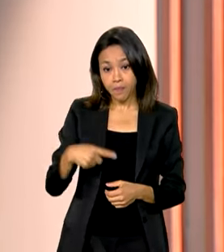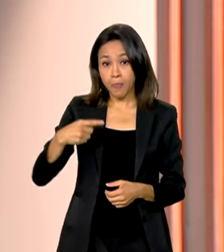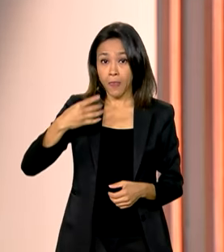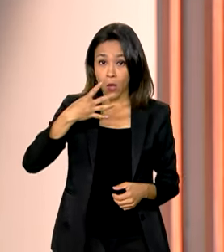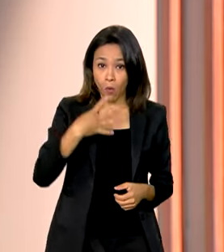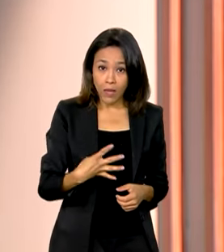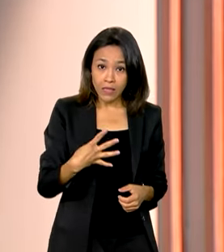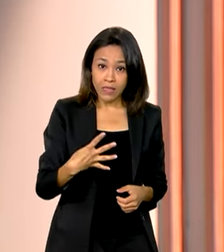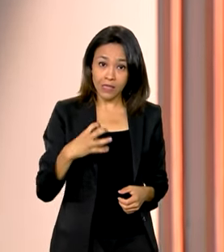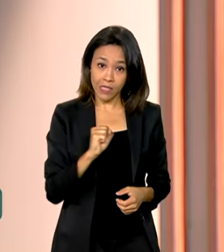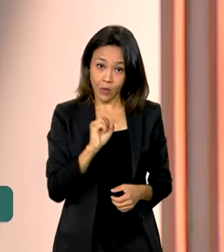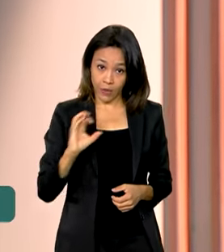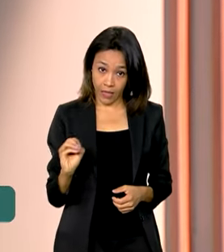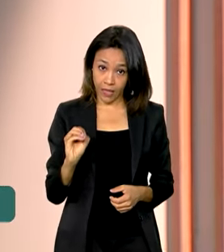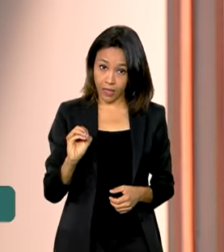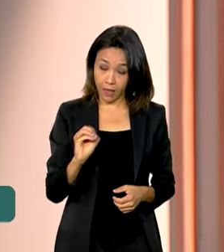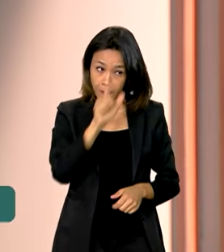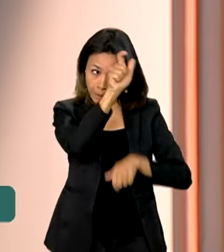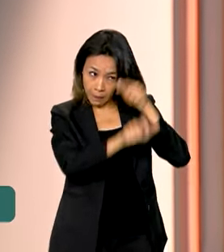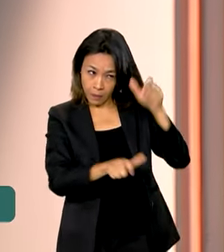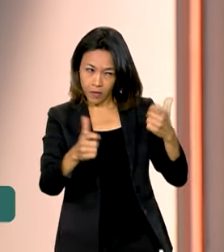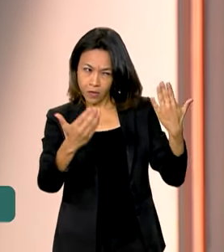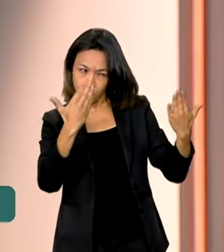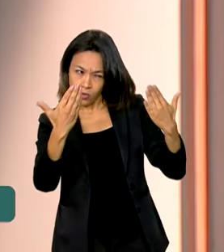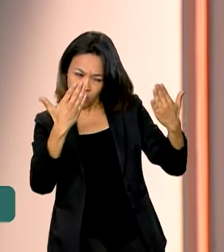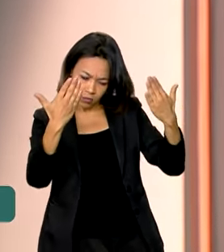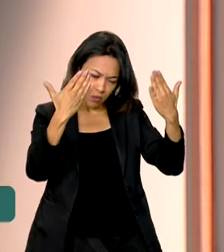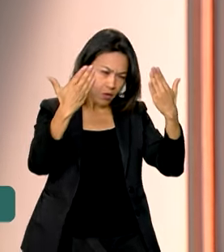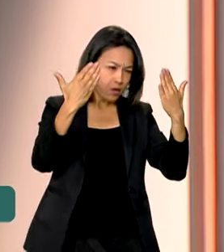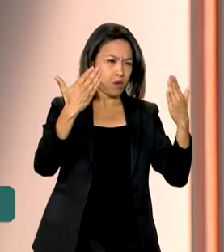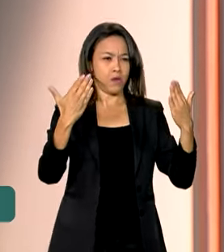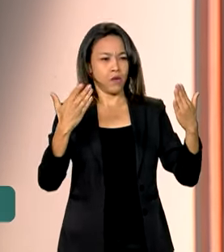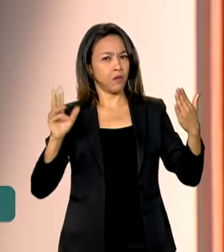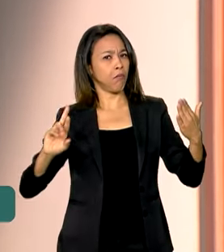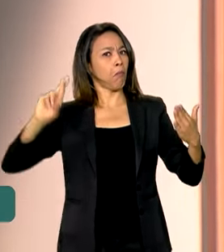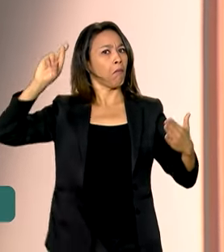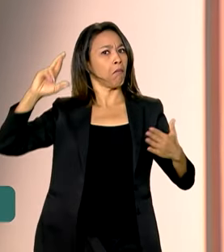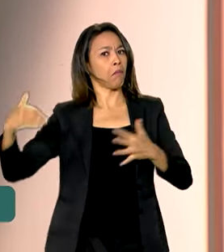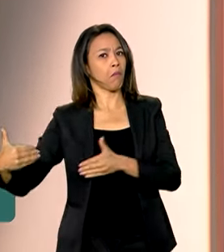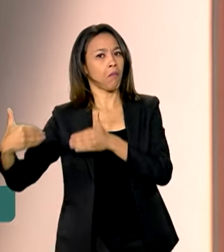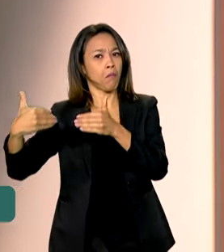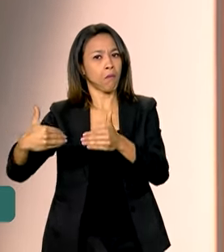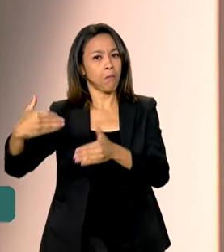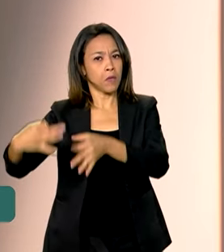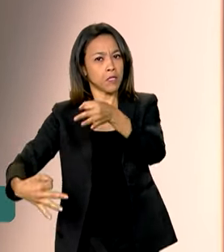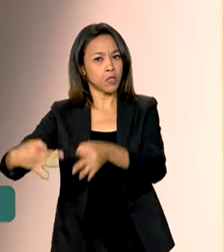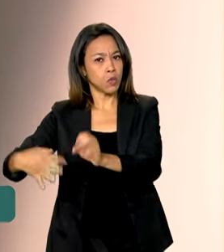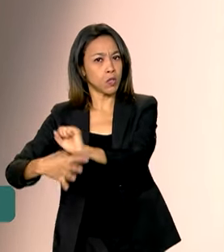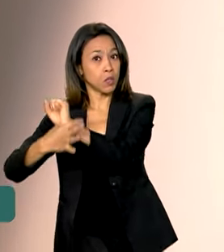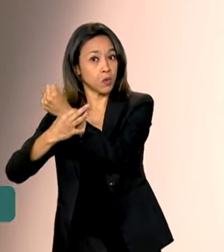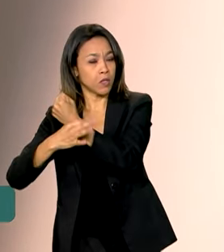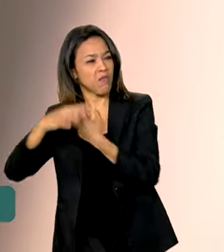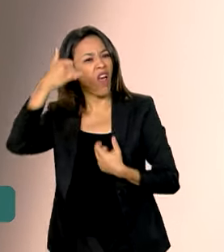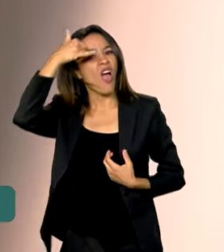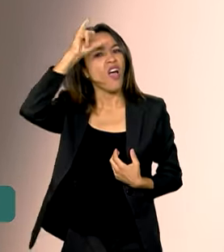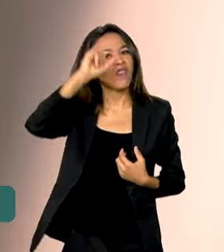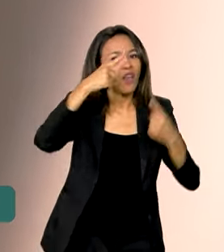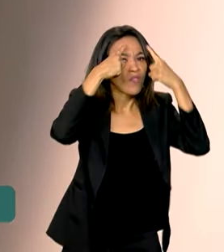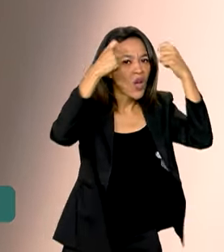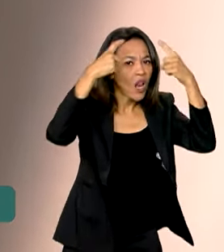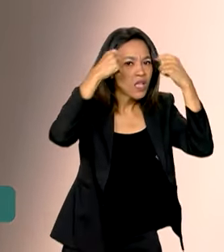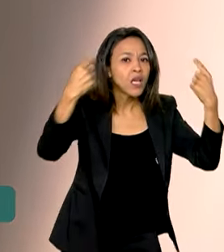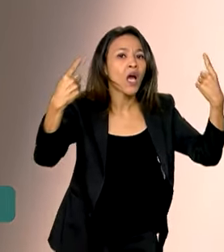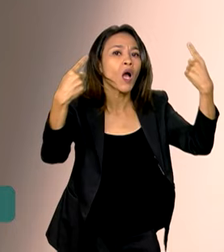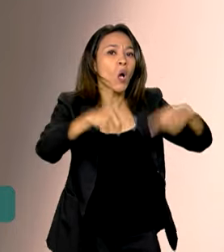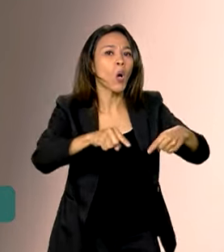suspeitos foram presos em uma operação coordenada pelo Ministério da Justiça e Segurança Pública, para combater a violência contra idosos.